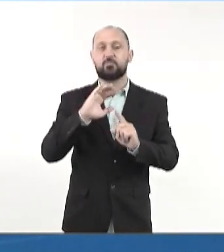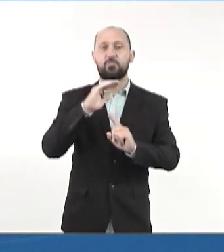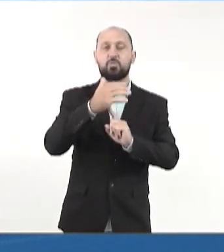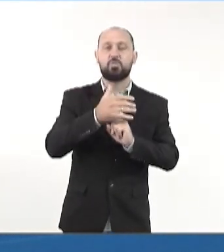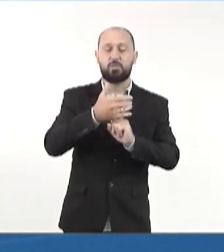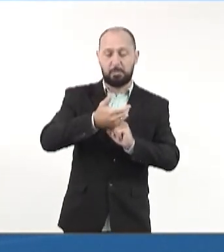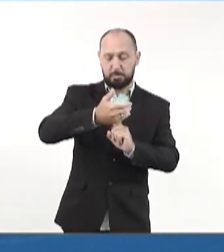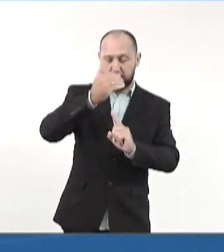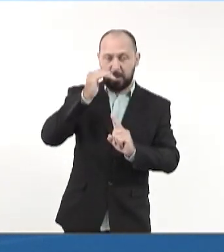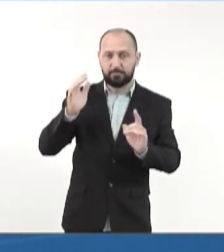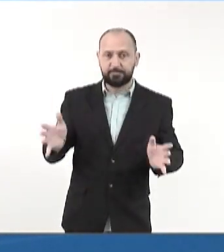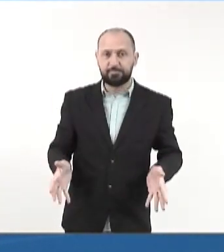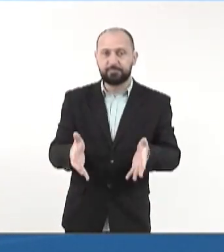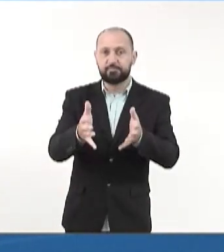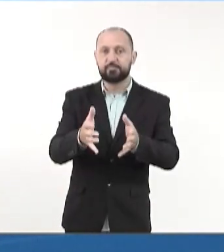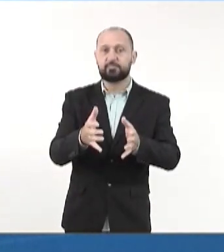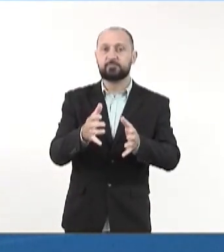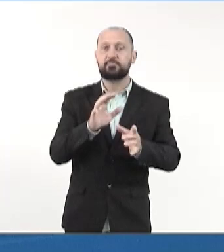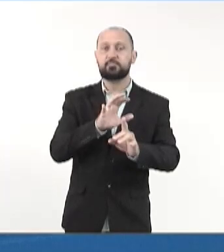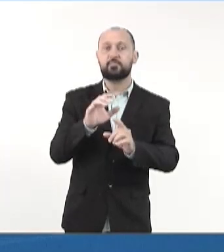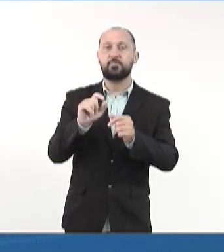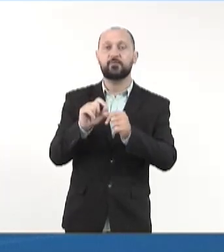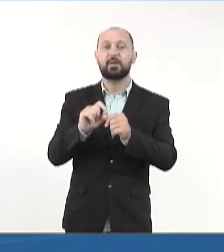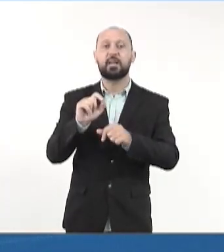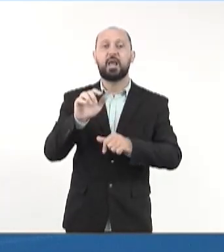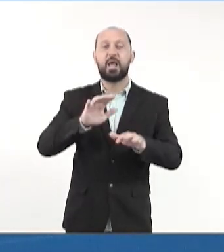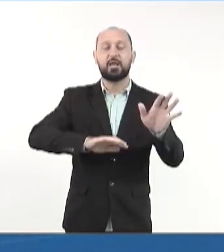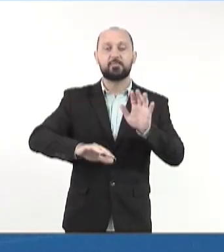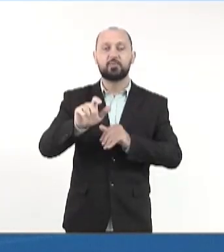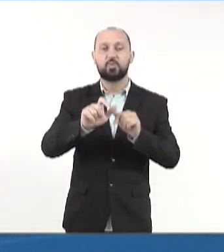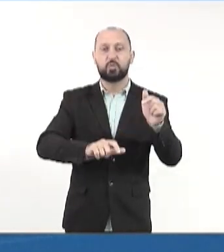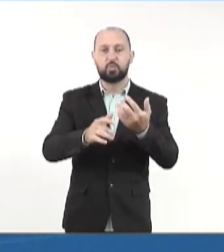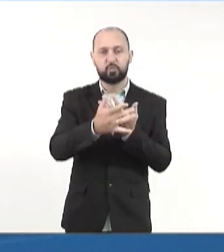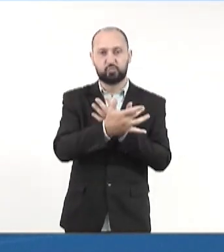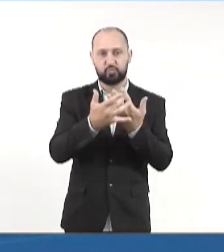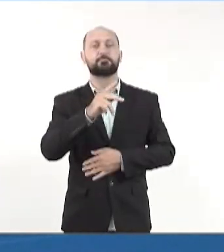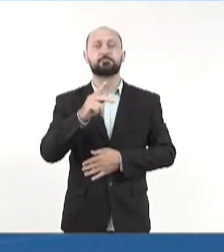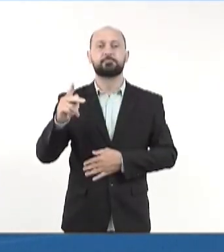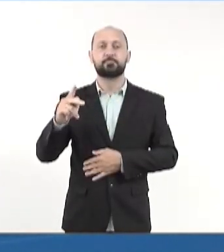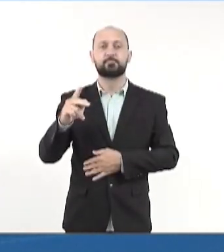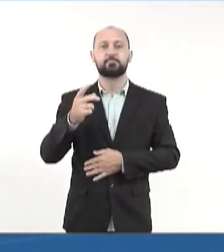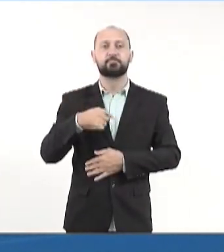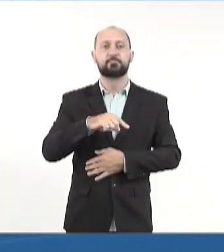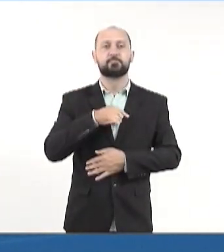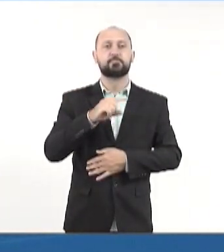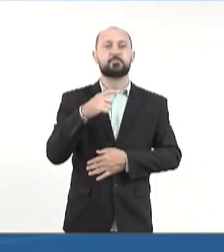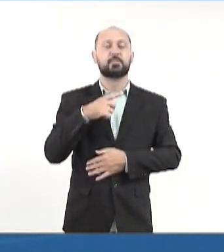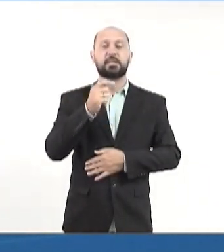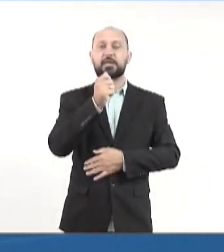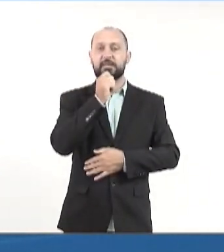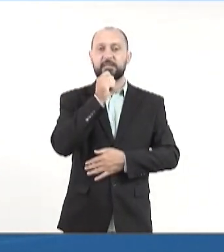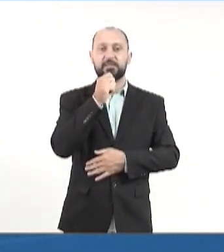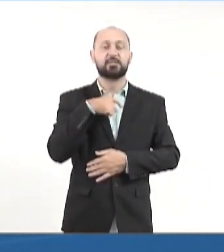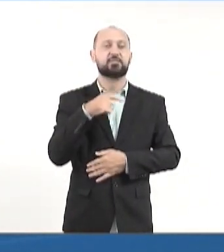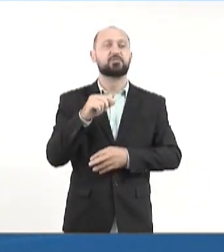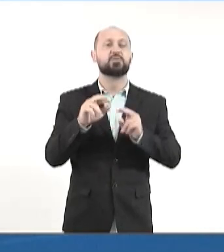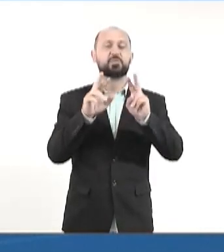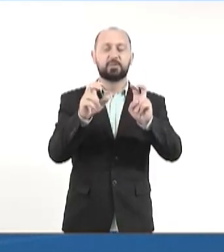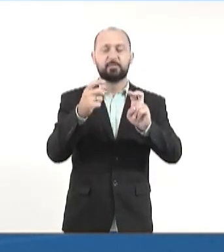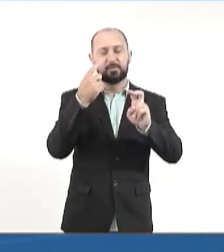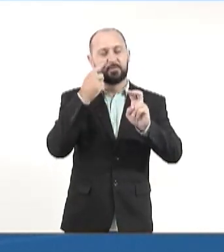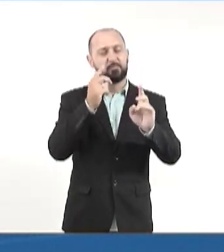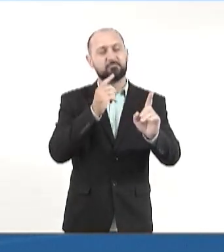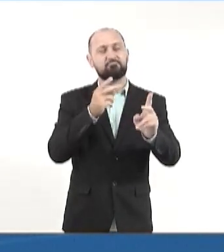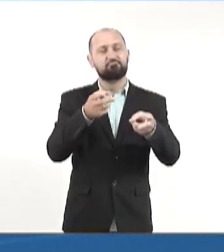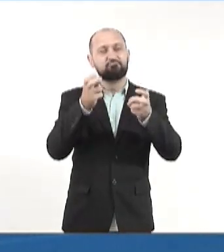e o estigma enfrentados no cuidado de pessoas com deficiência. Como nós debatemos muito essa questão,